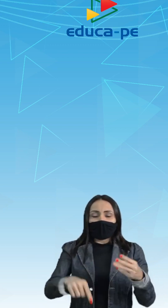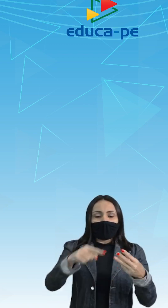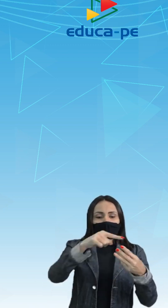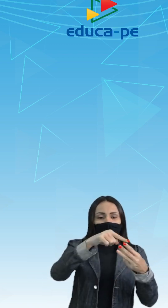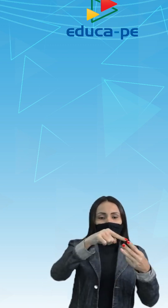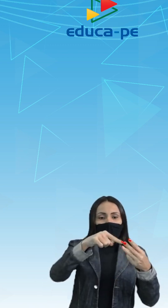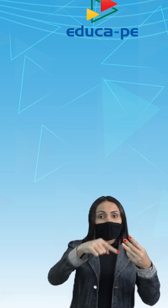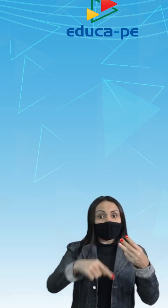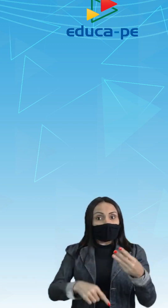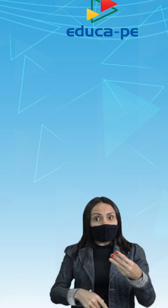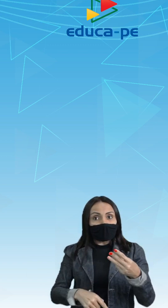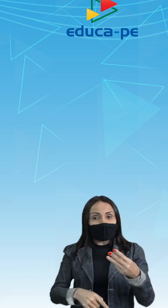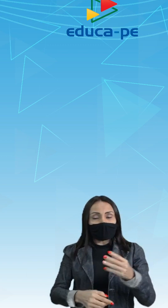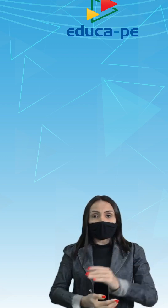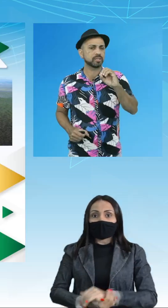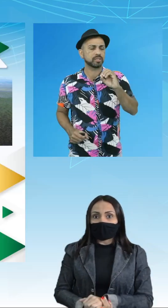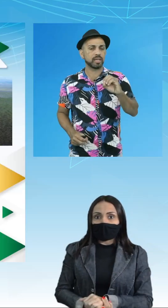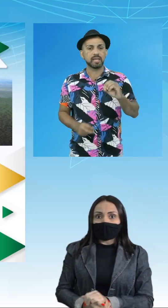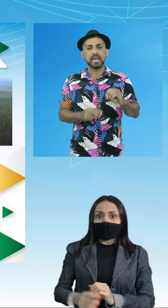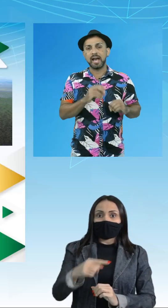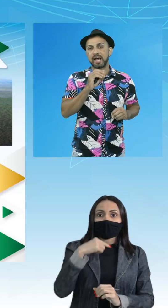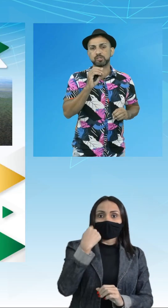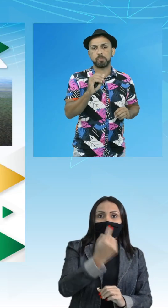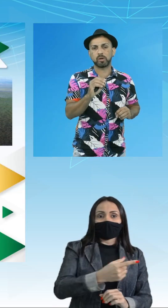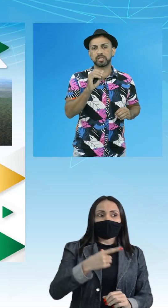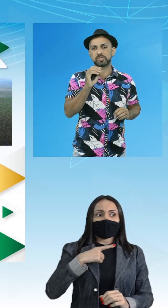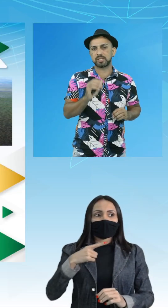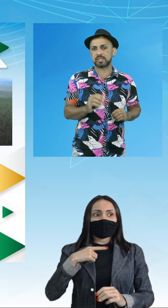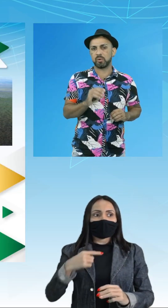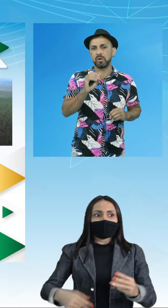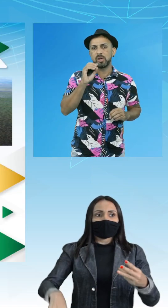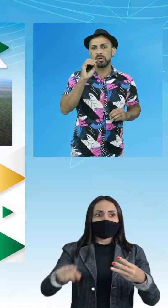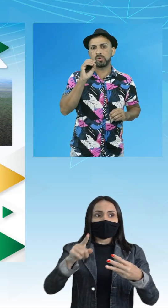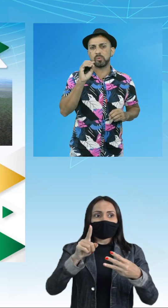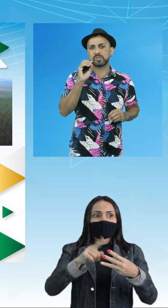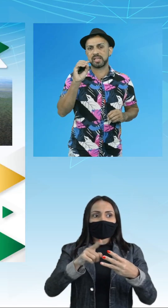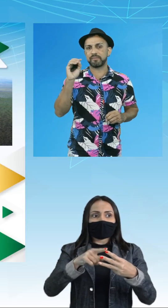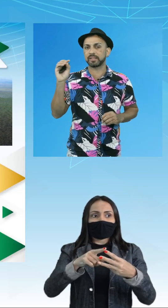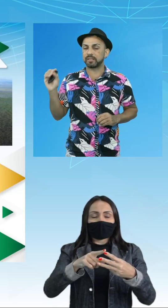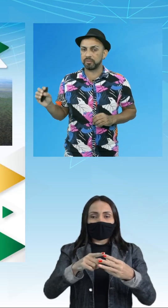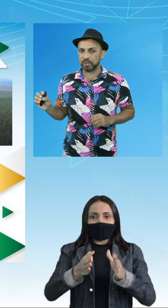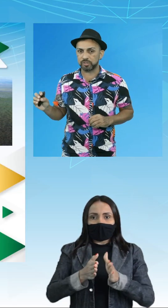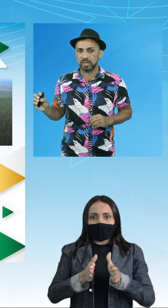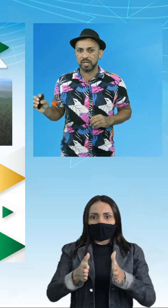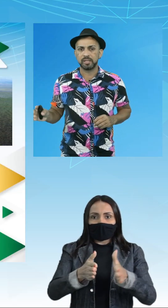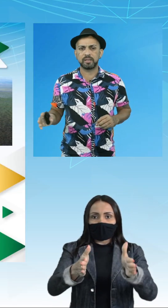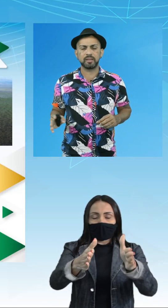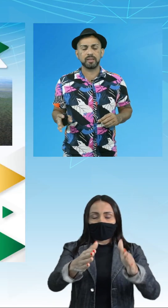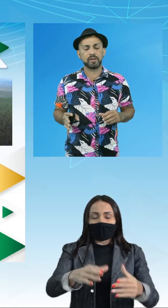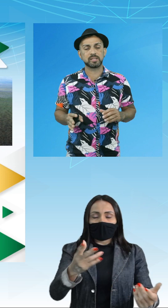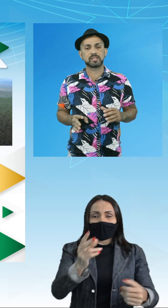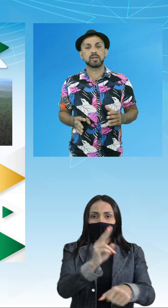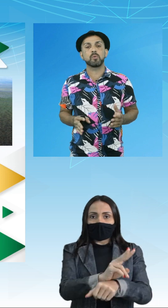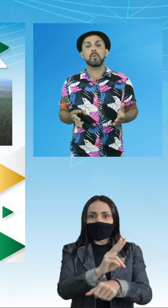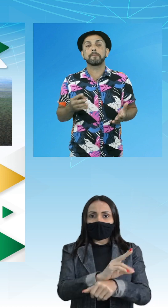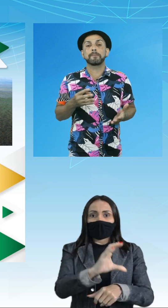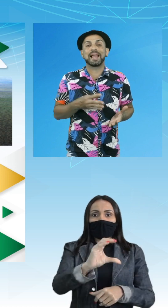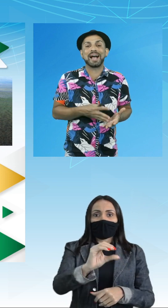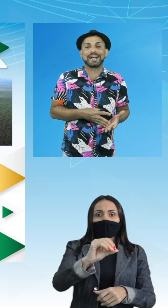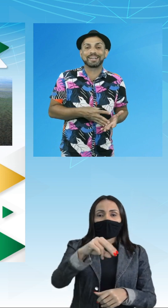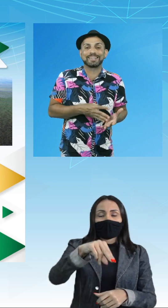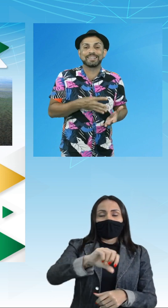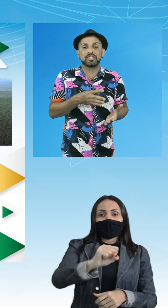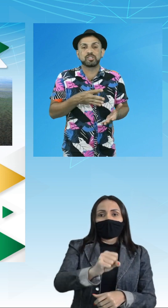galerinhas. E aí a gente tem as bordas que são conservativas, que vai ser uma